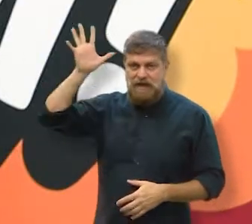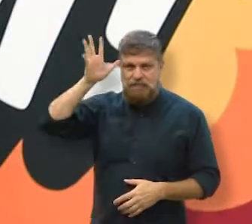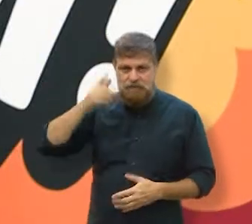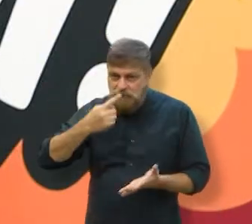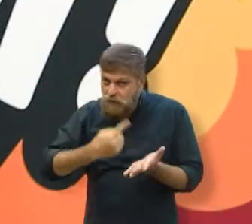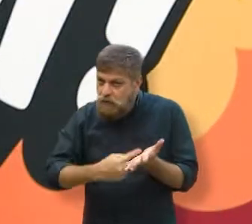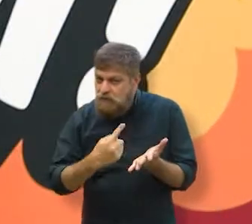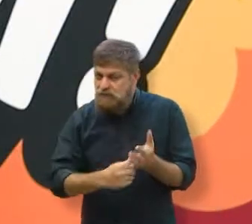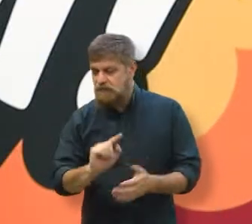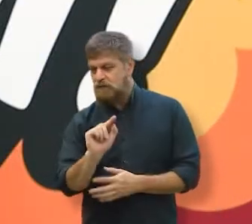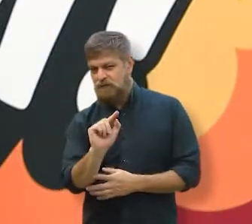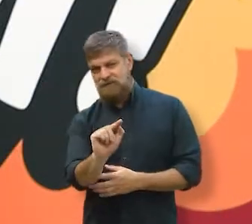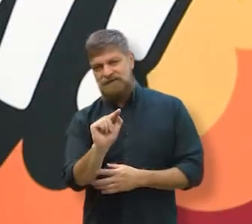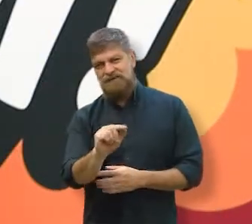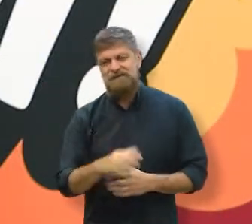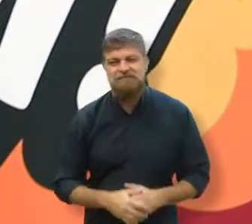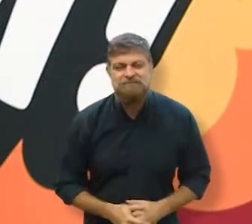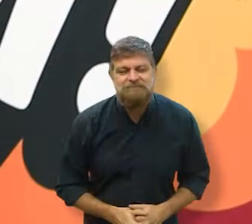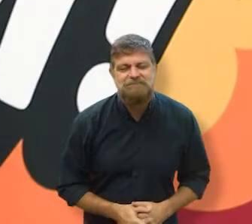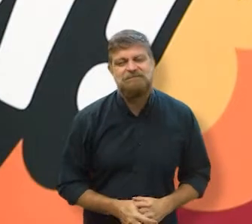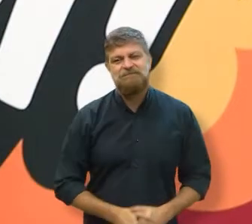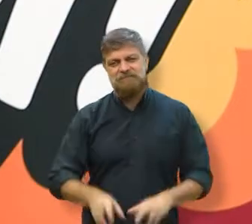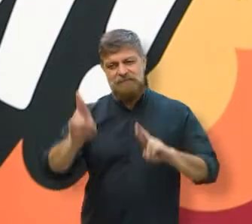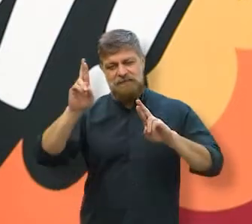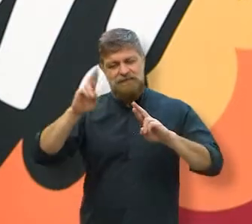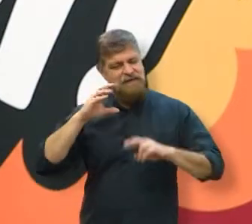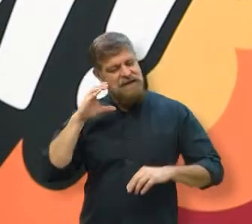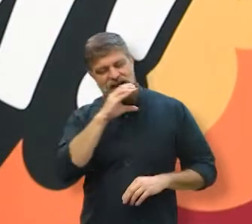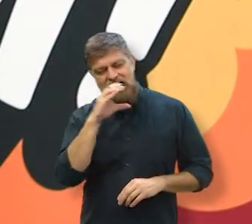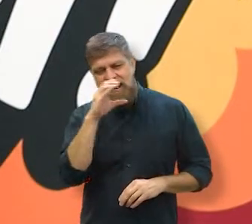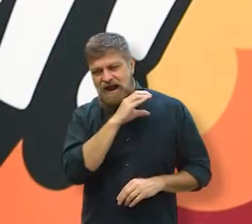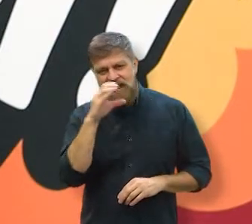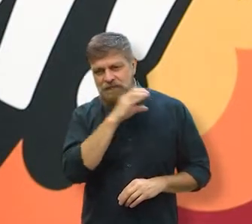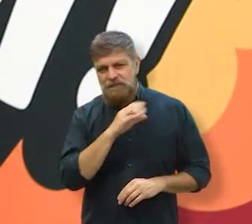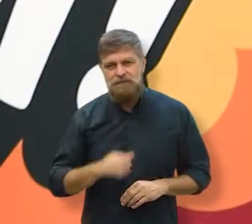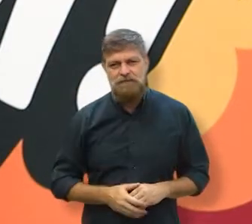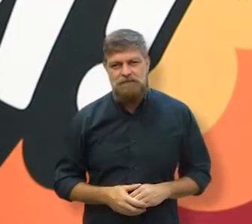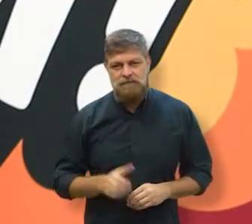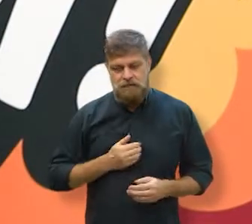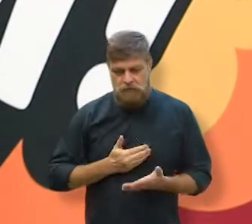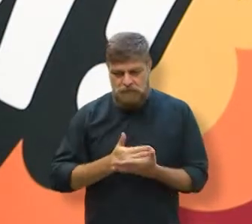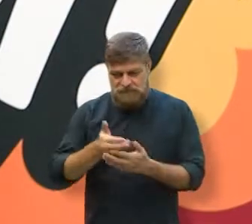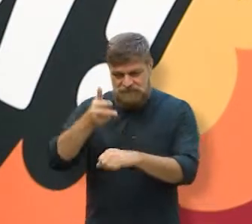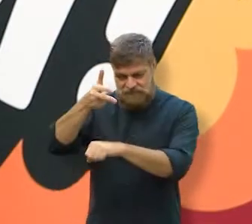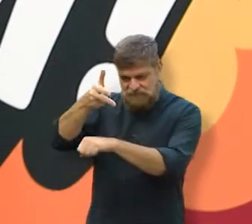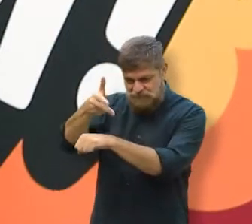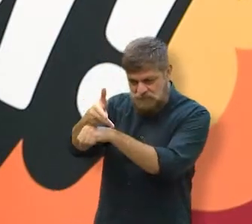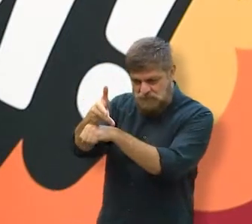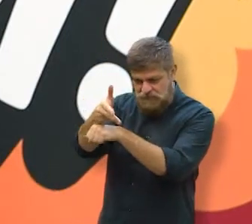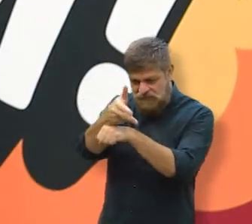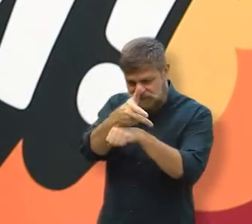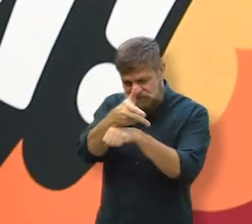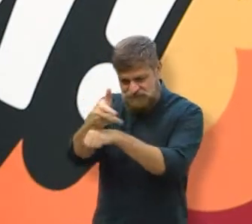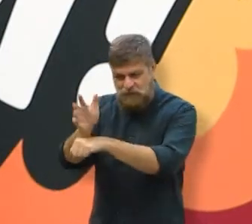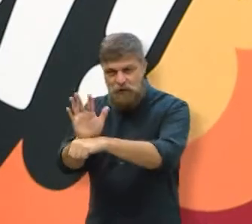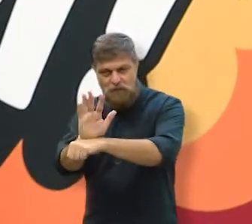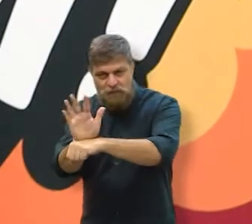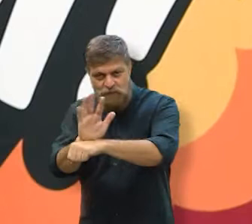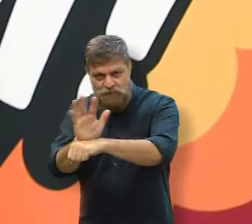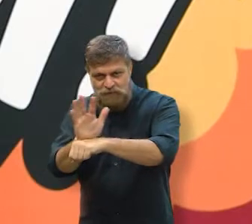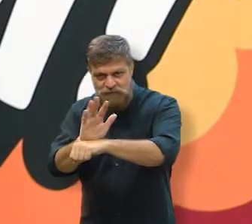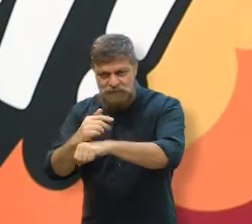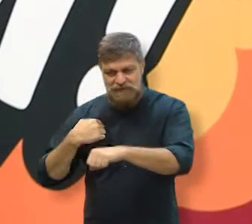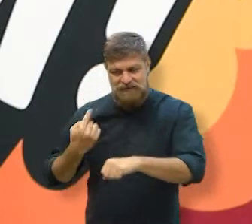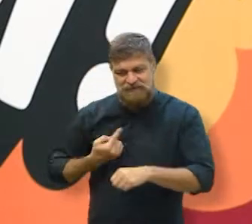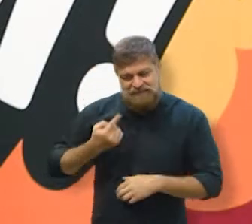combinado o seguinte, né, espero que muito em breve comecem as filmagens do filme, que comece